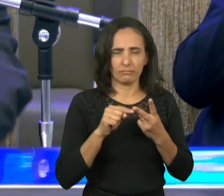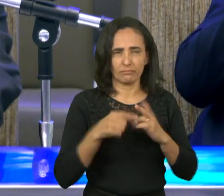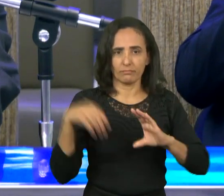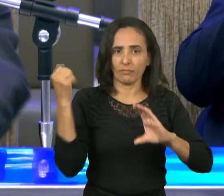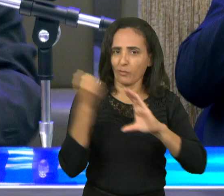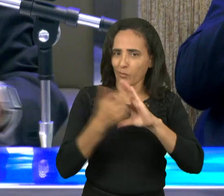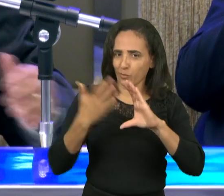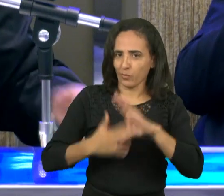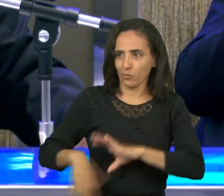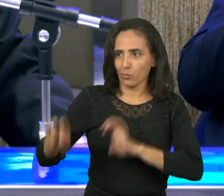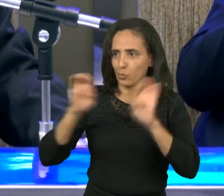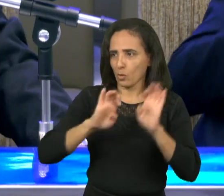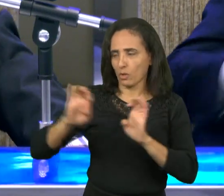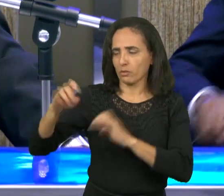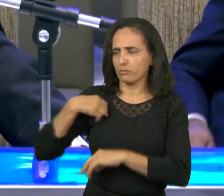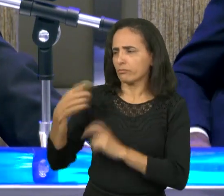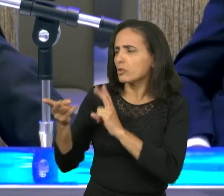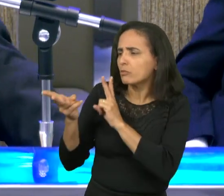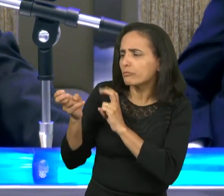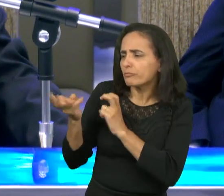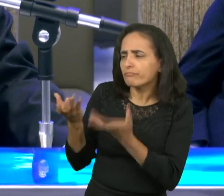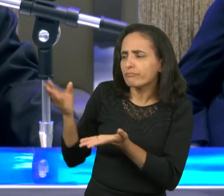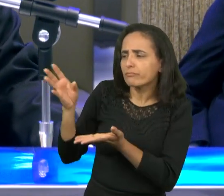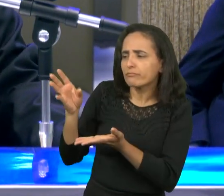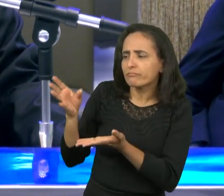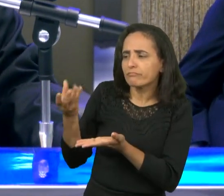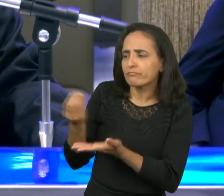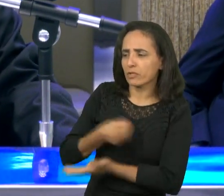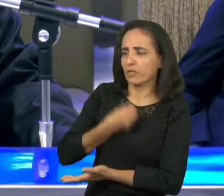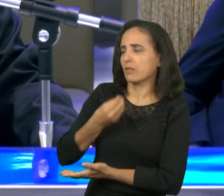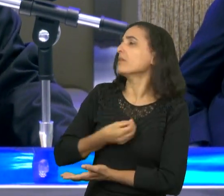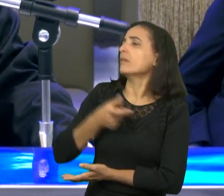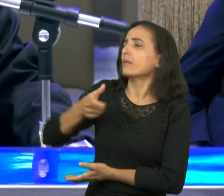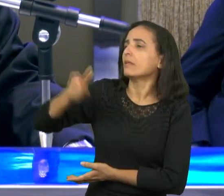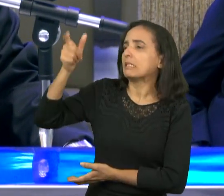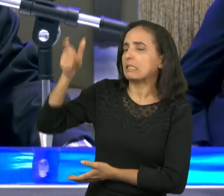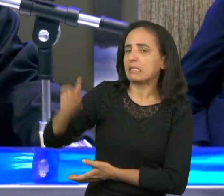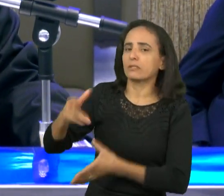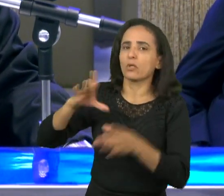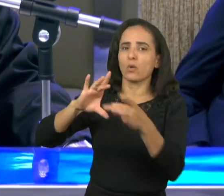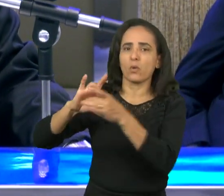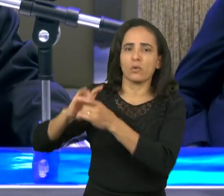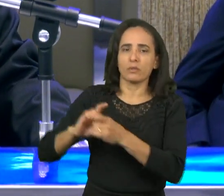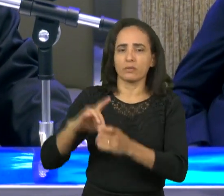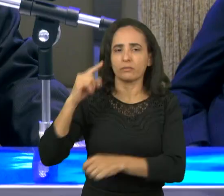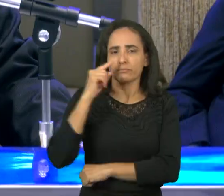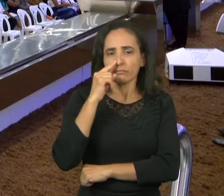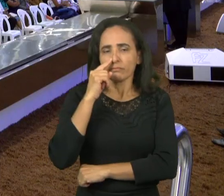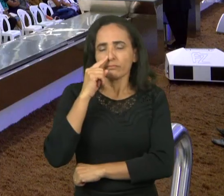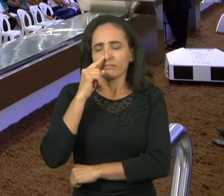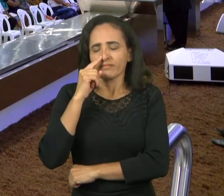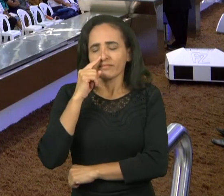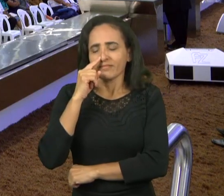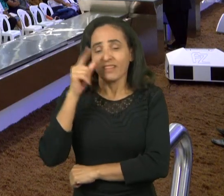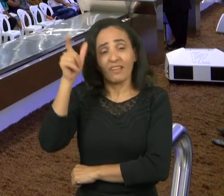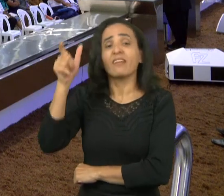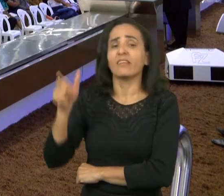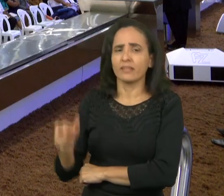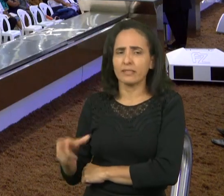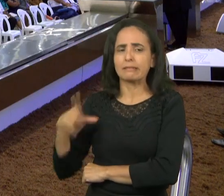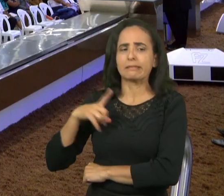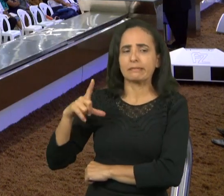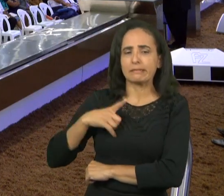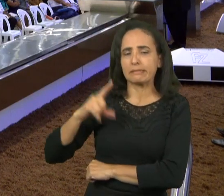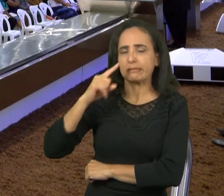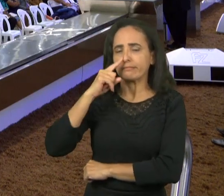nos apresenta é que Enoque era um homem de comunhão com Deus um tipo da igreja que